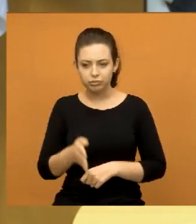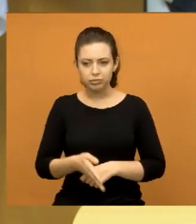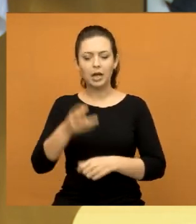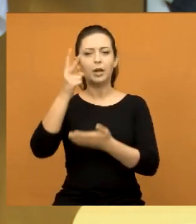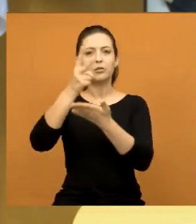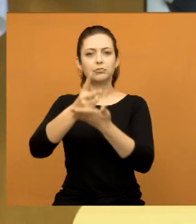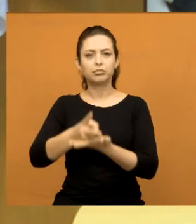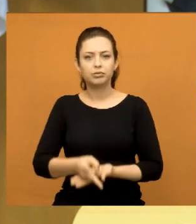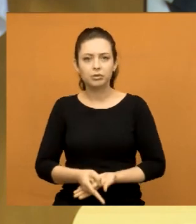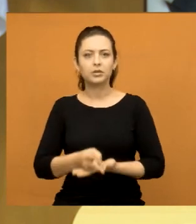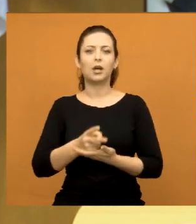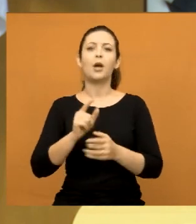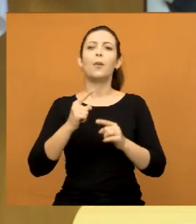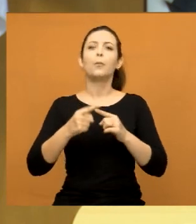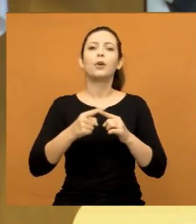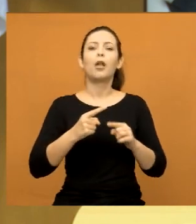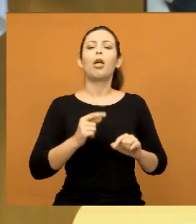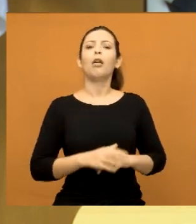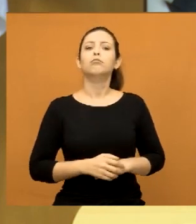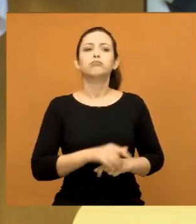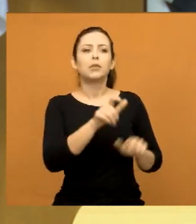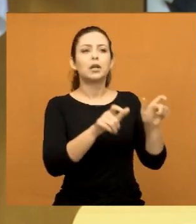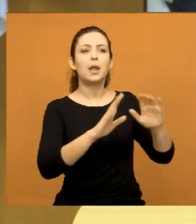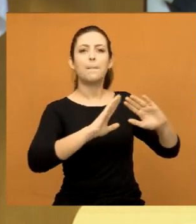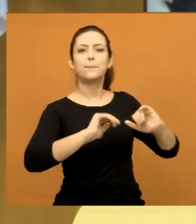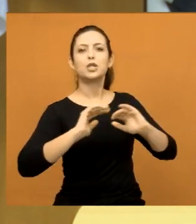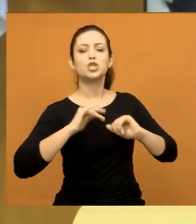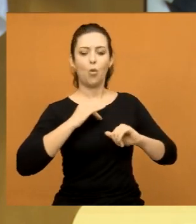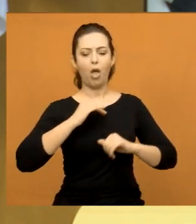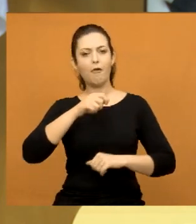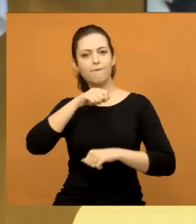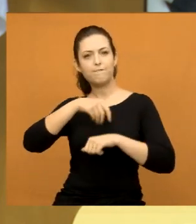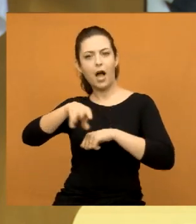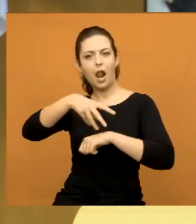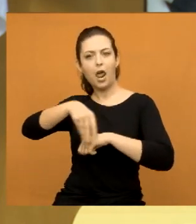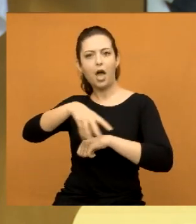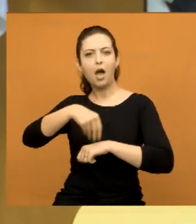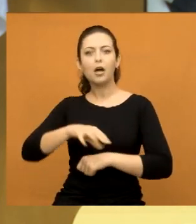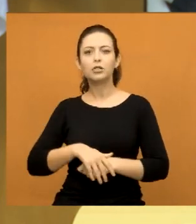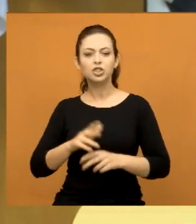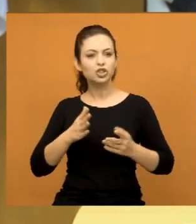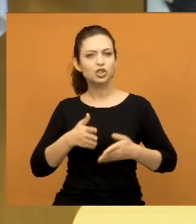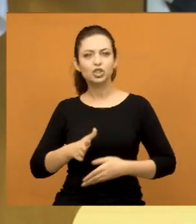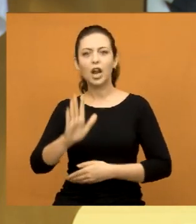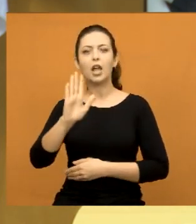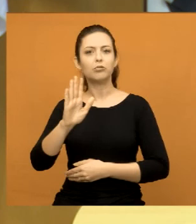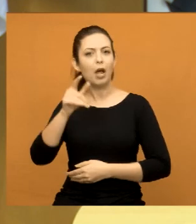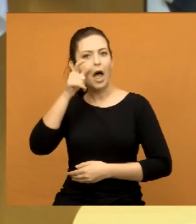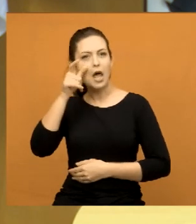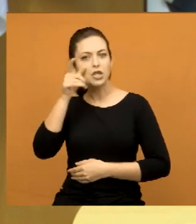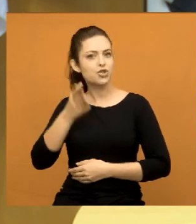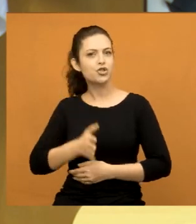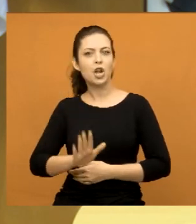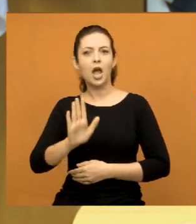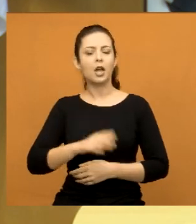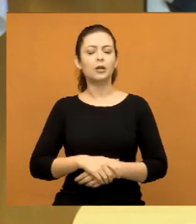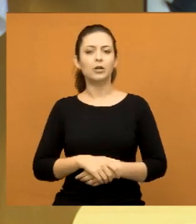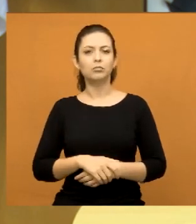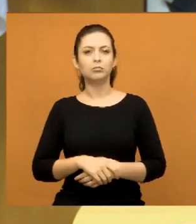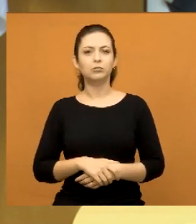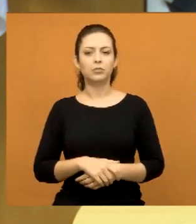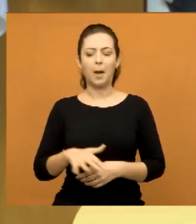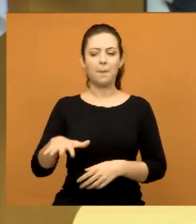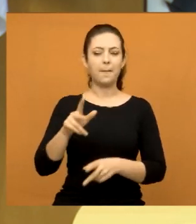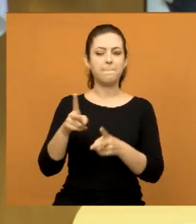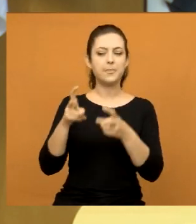por quê? Porque quem mandou falar foi os munícipes que ficam direto na TV Câmara vendo os vereadores e vendo o